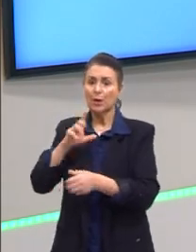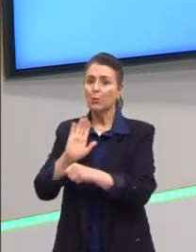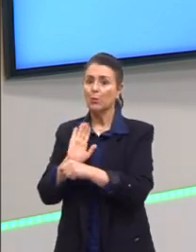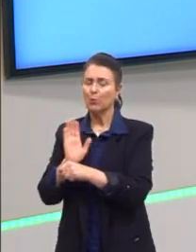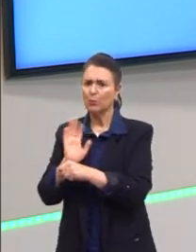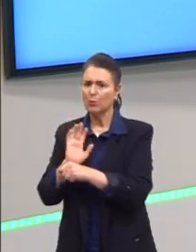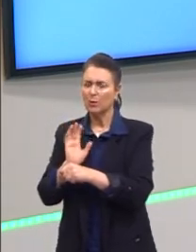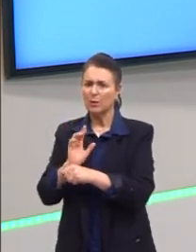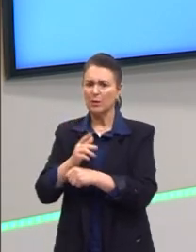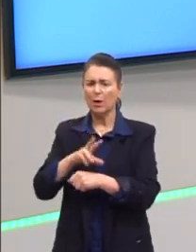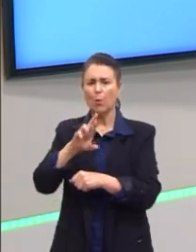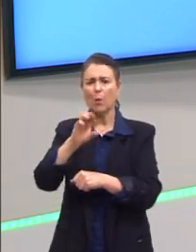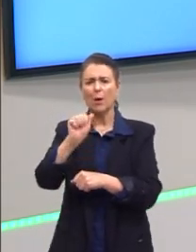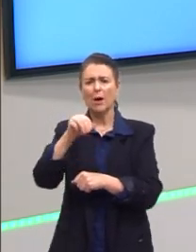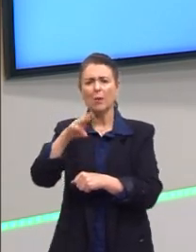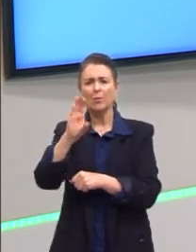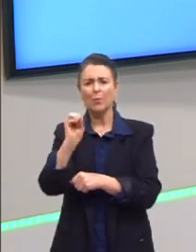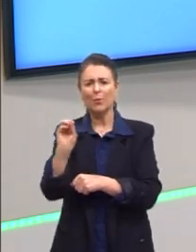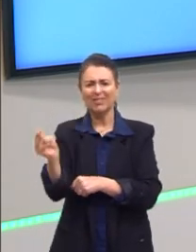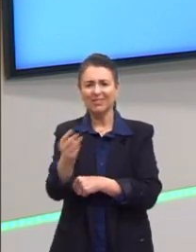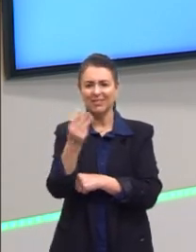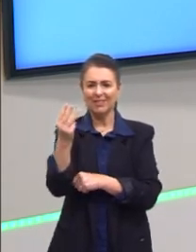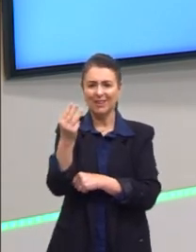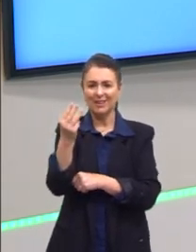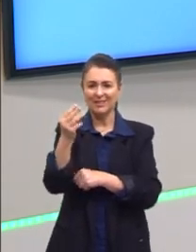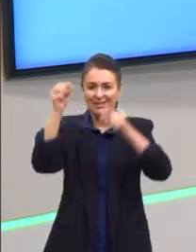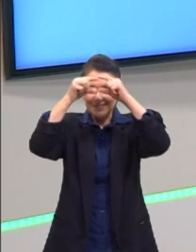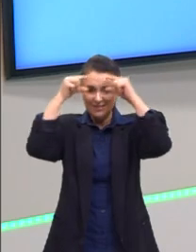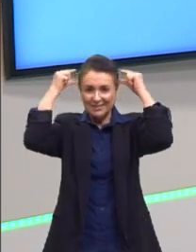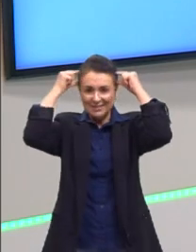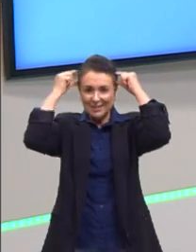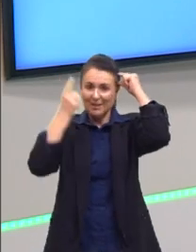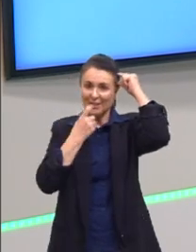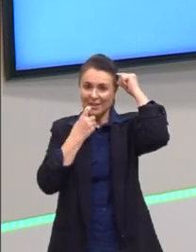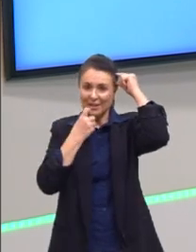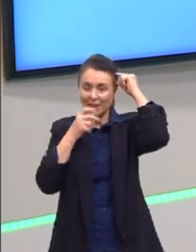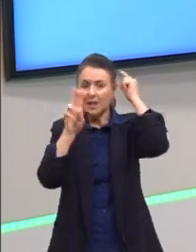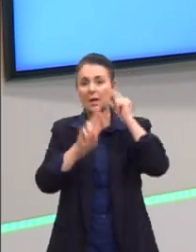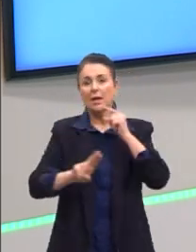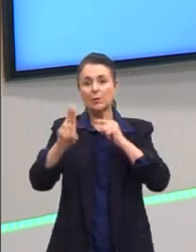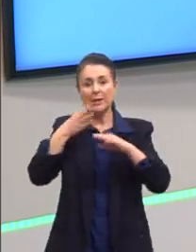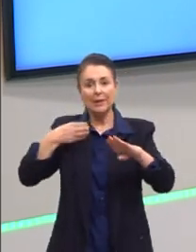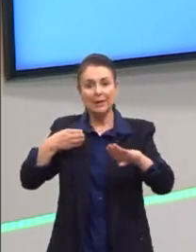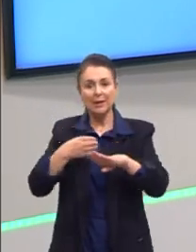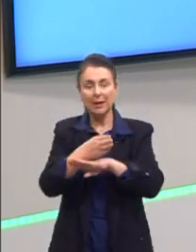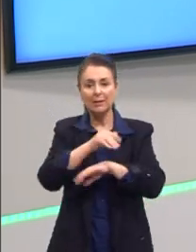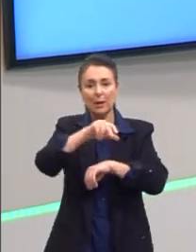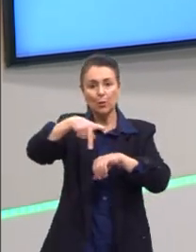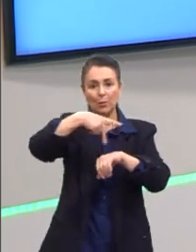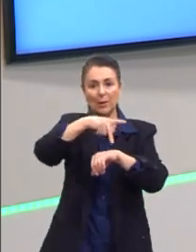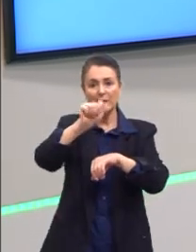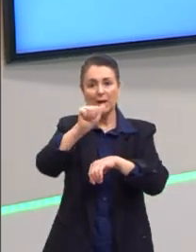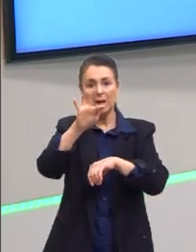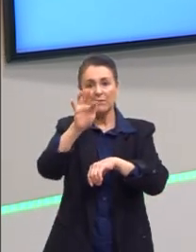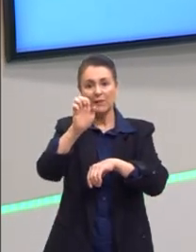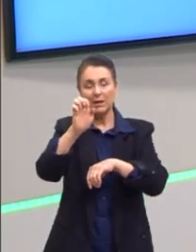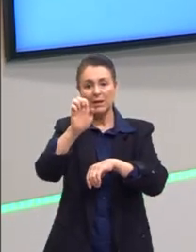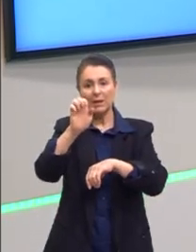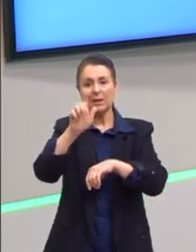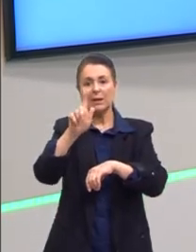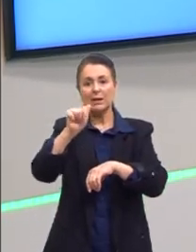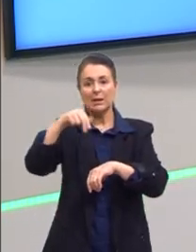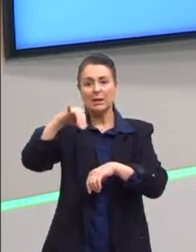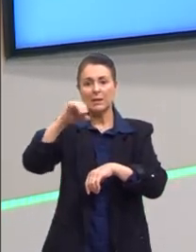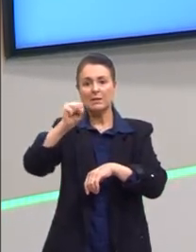acho que é o Rambo III, filme do Rambo III, que mostra ele entrando ali no Afeganistão, e quem apoia ele é a Al-Qaeda.